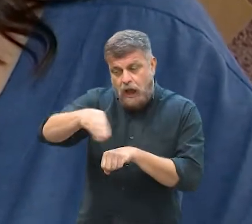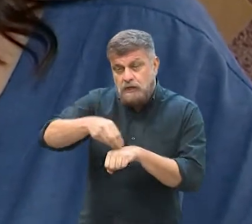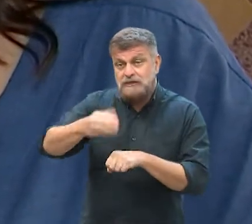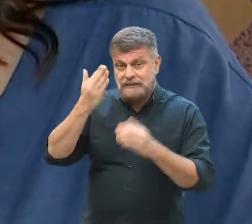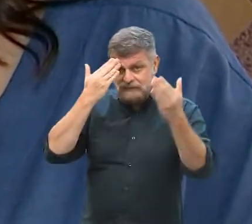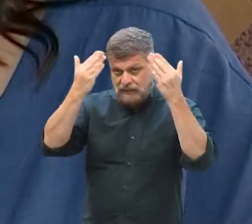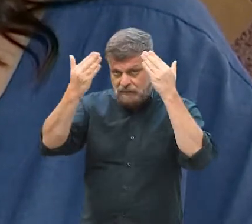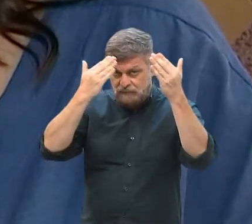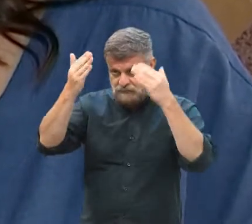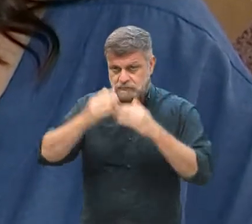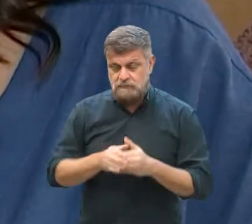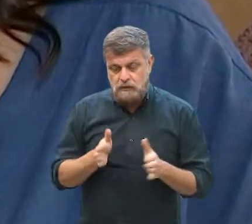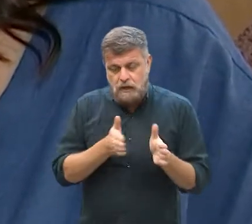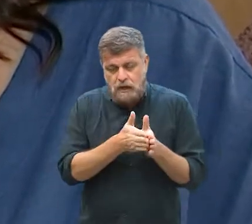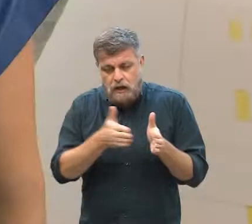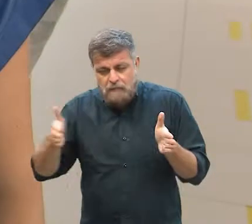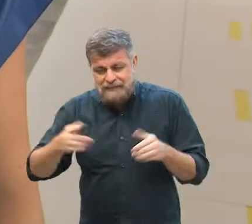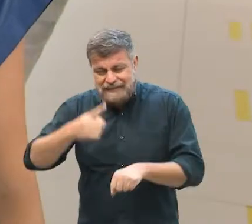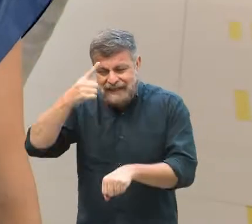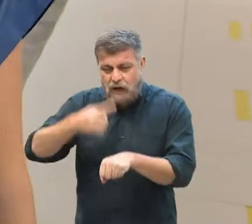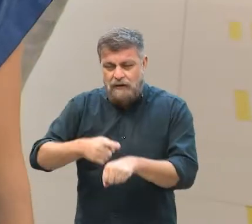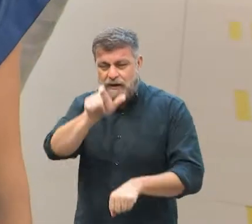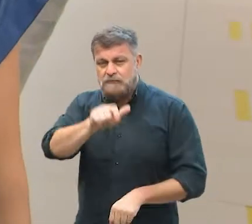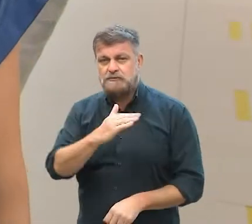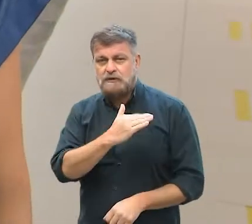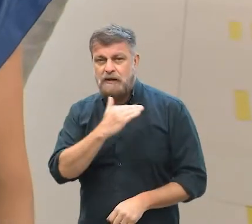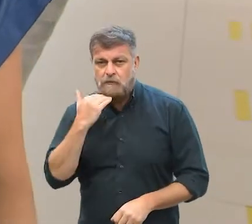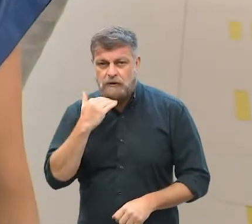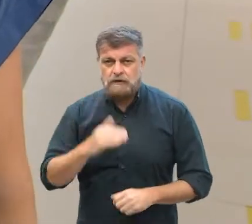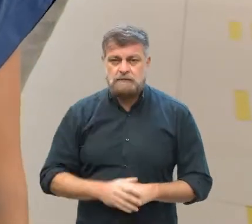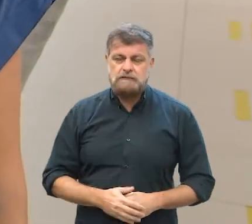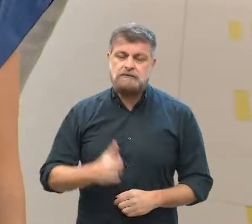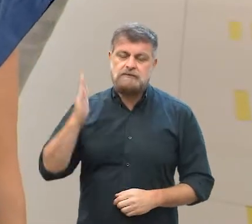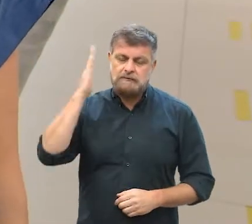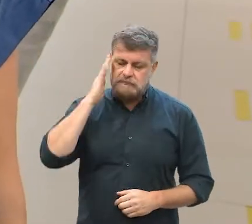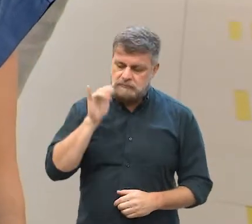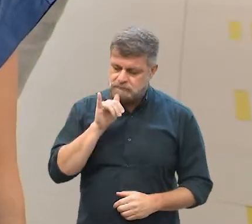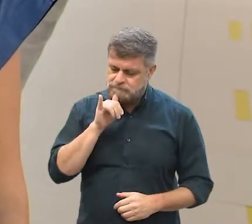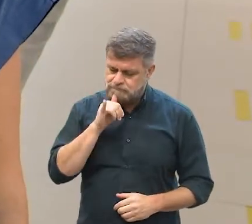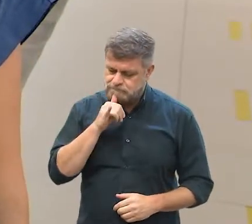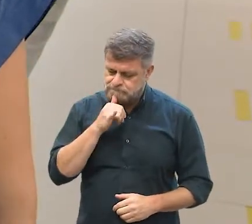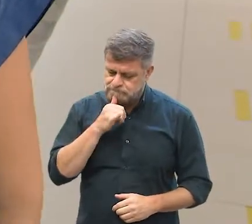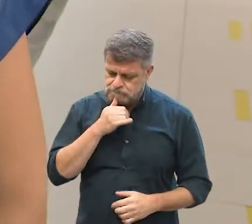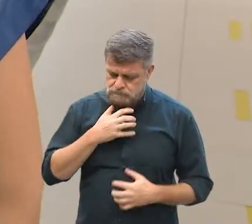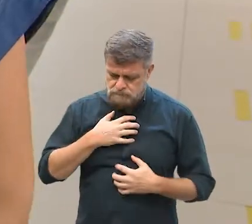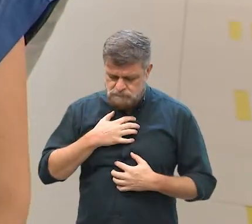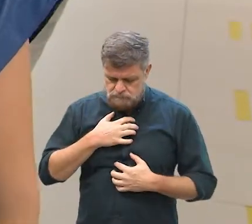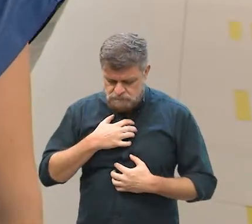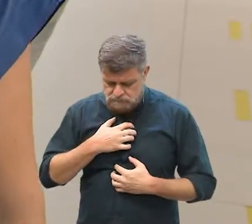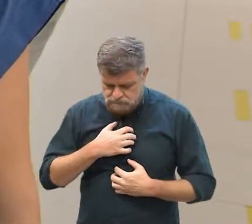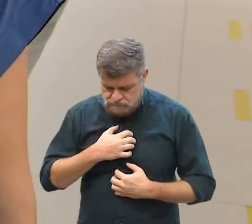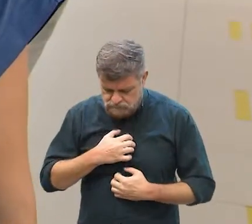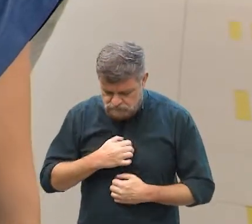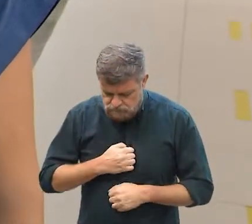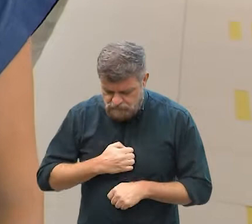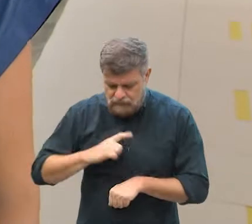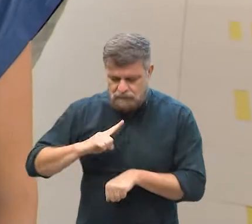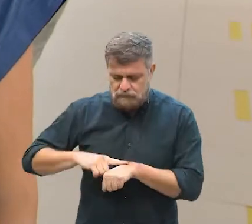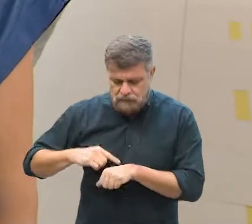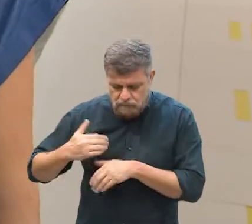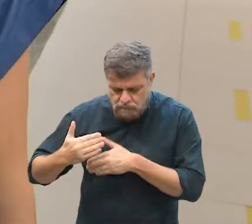importantes nesse processo de perda. É esperado a tristeza, né? A gente sabe que isso leva um tempo.